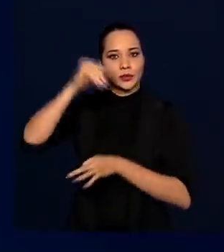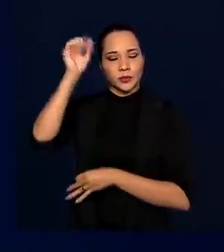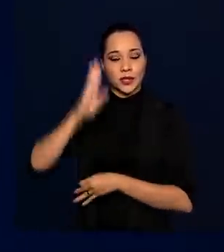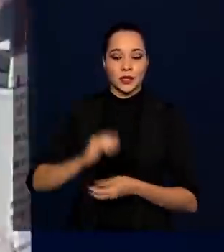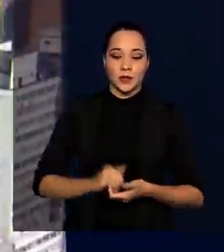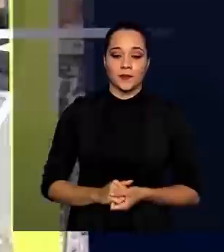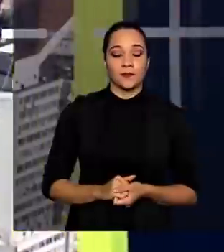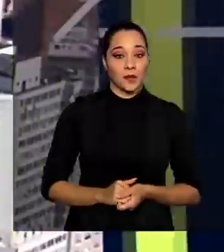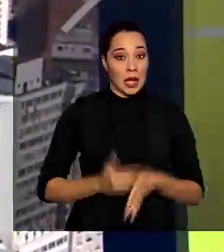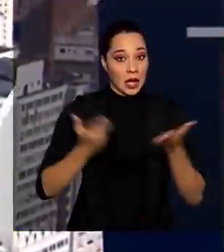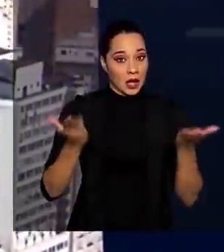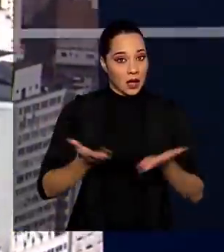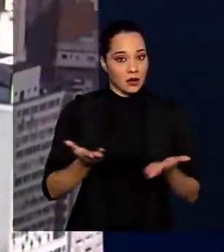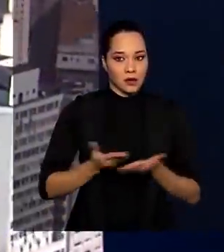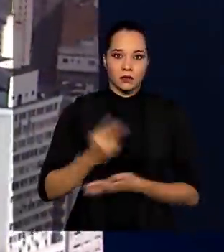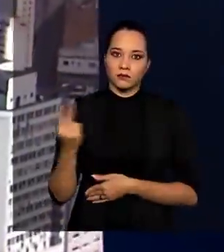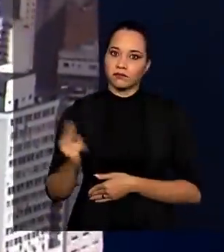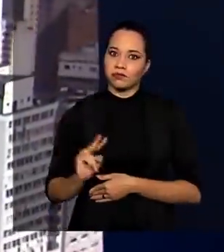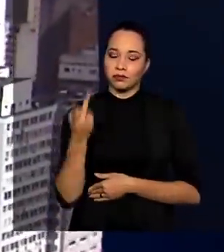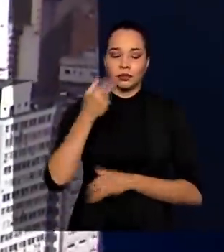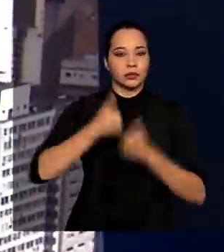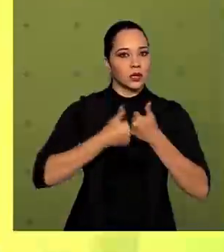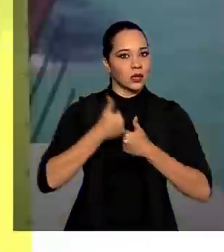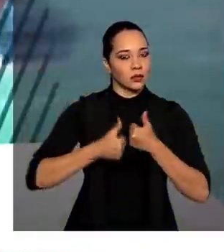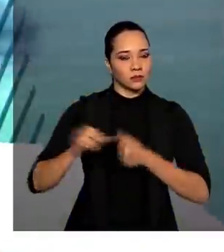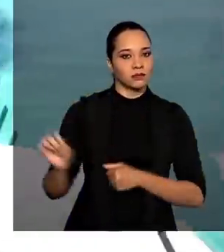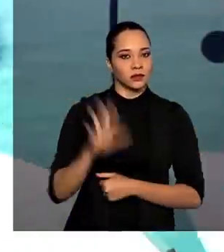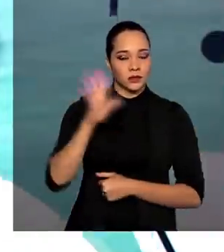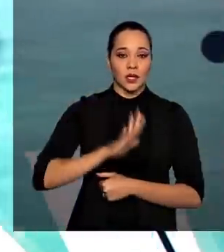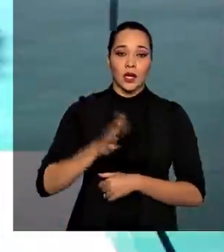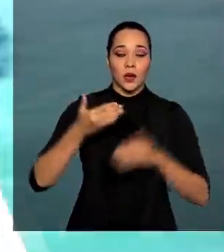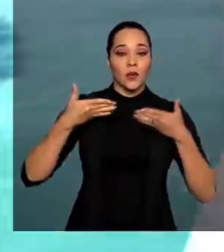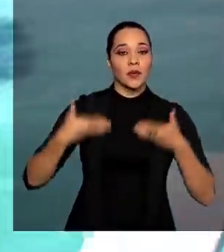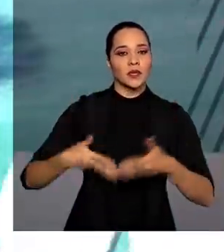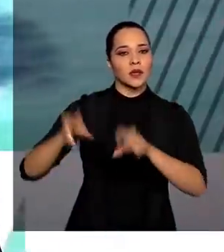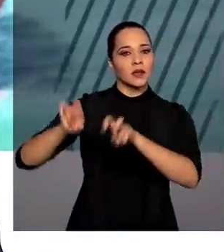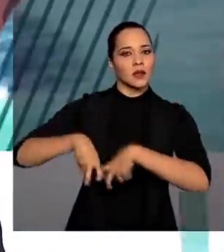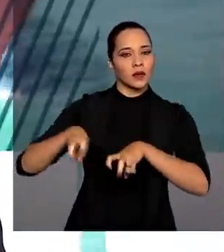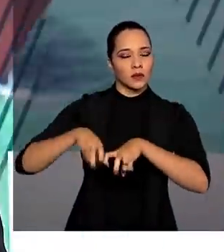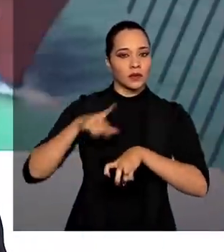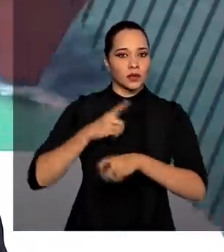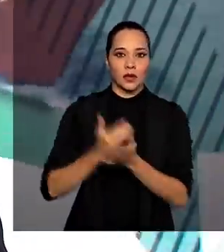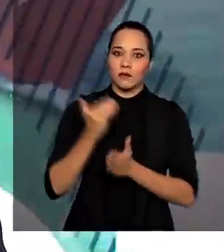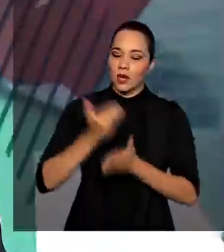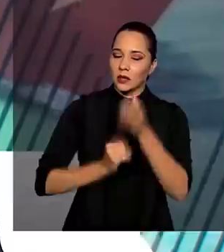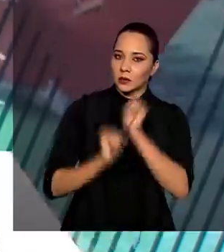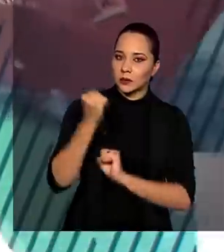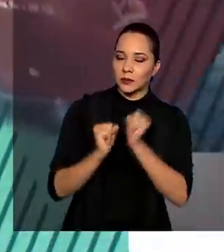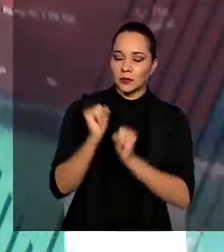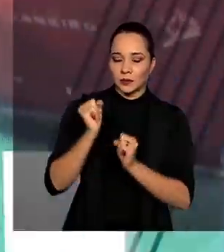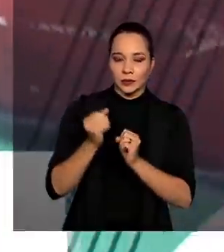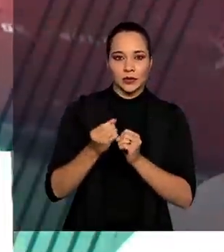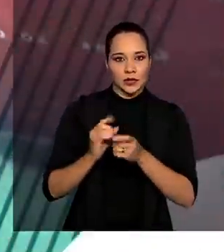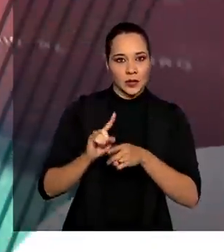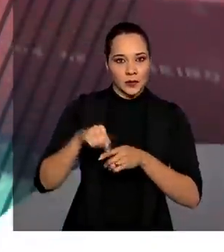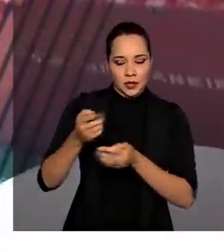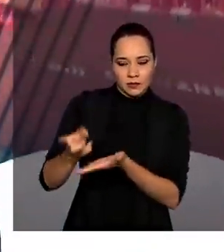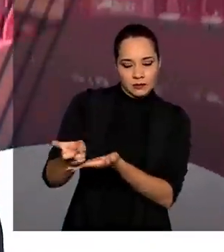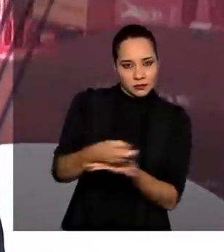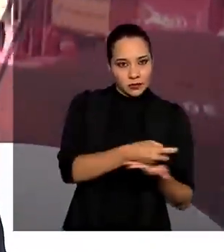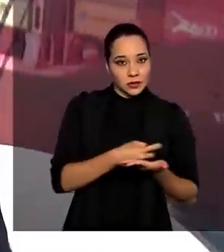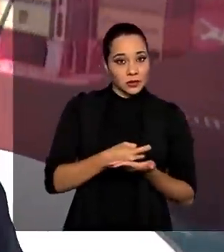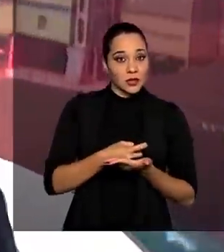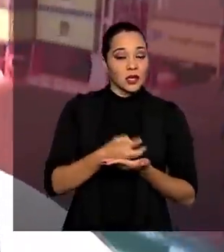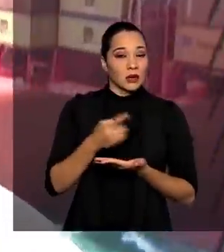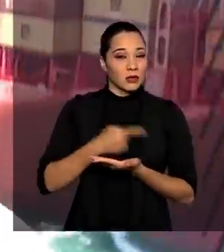Neste momento em que o preço do arroz está em alta, o Ministério da Agricultura estima aumento da produção na próxima safra. Com maior oferta,